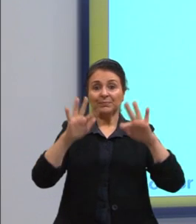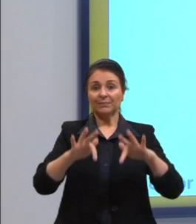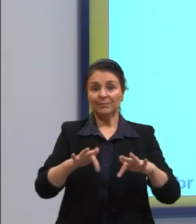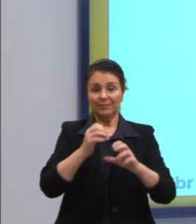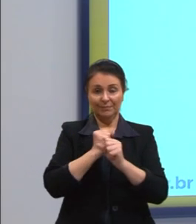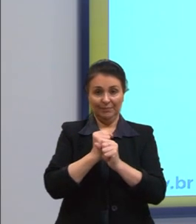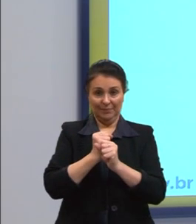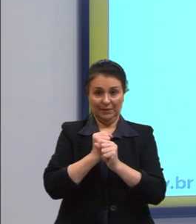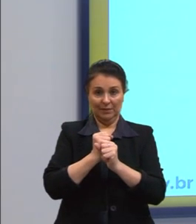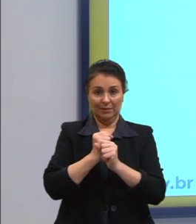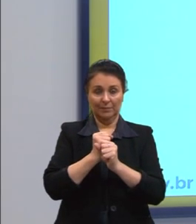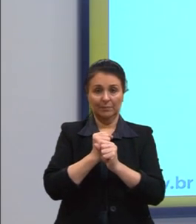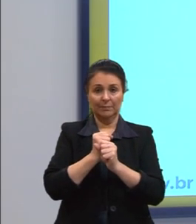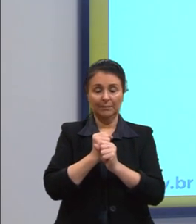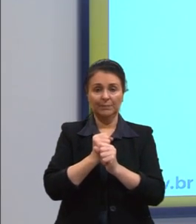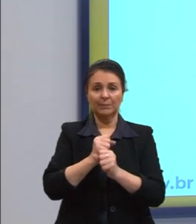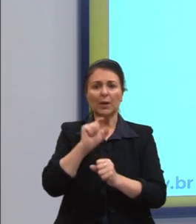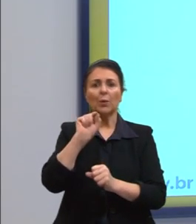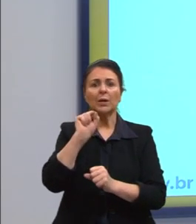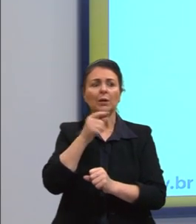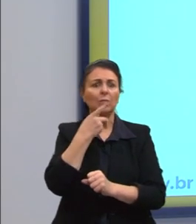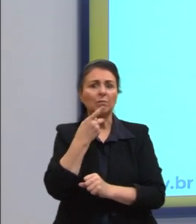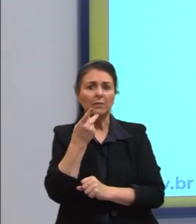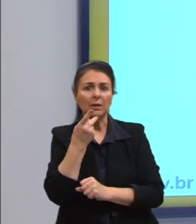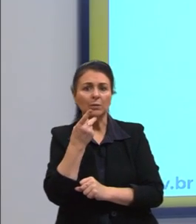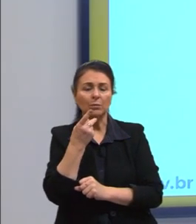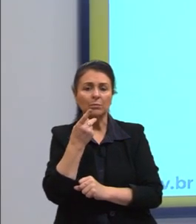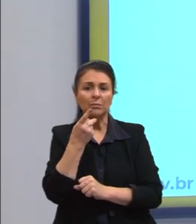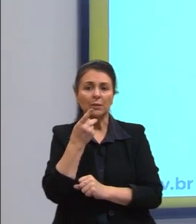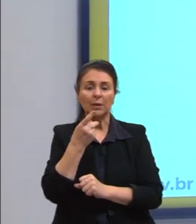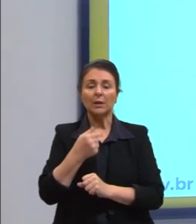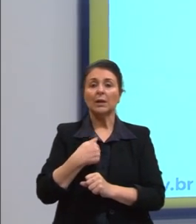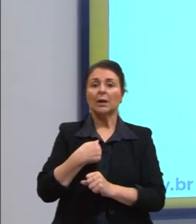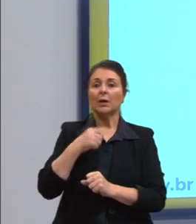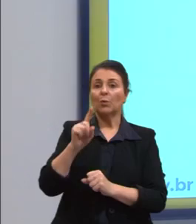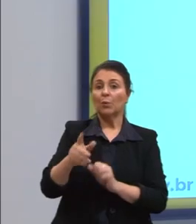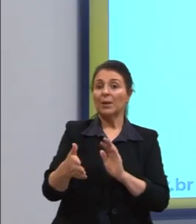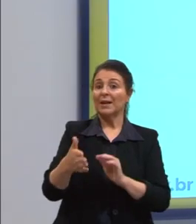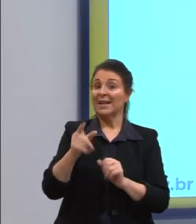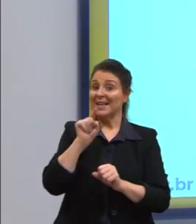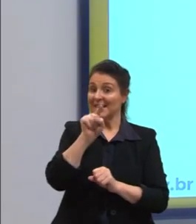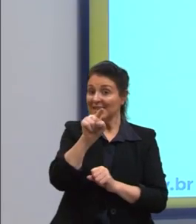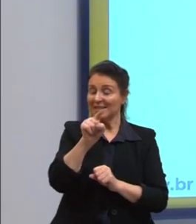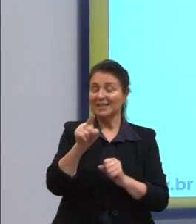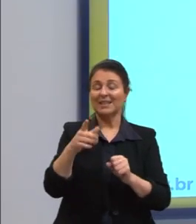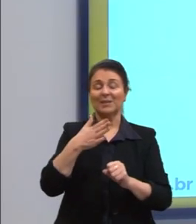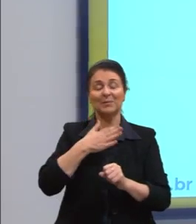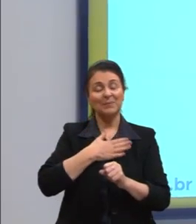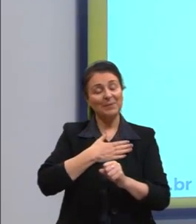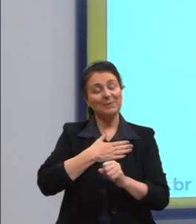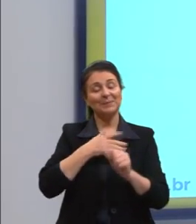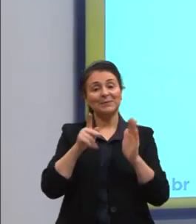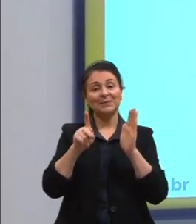É o que eu estou falando sobre esse sujeito. Portanto, esse daqui é o meu predicado.